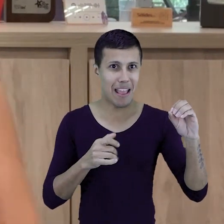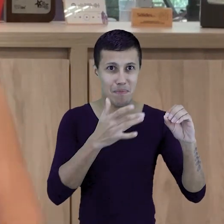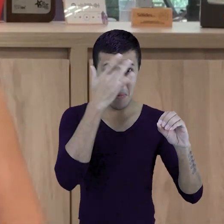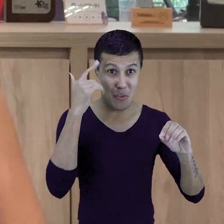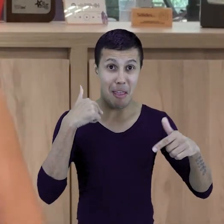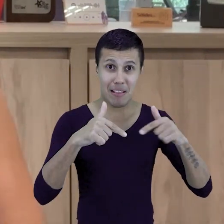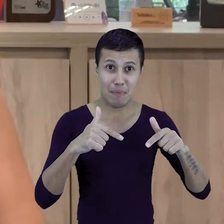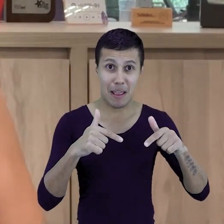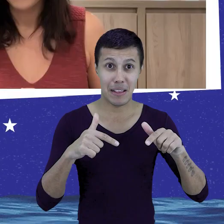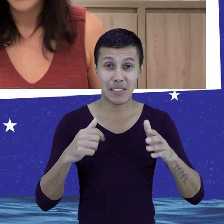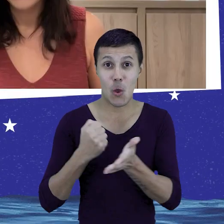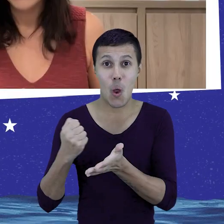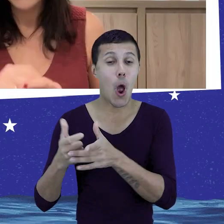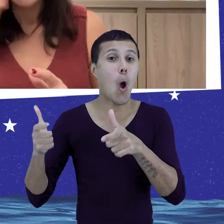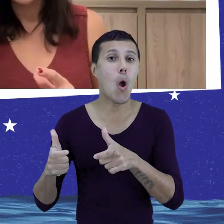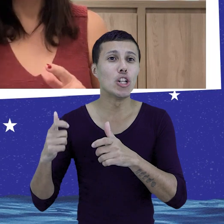para uma pequena ou para uma média empresa.